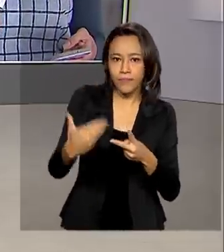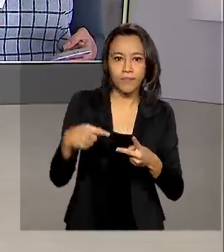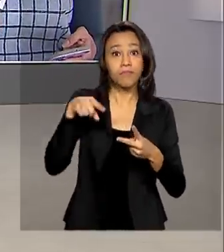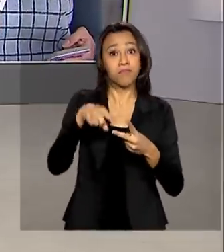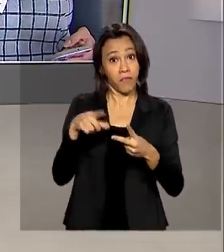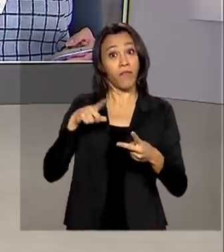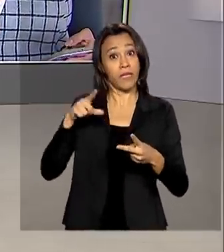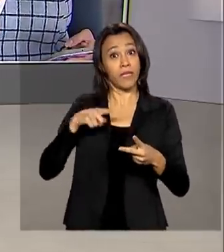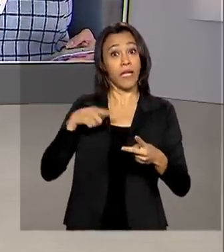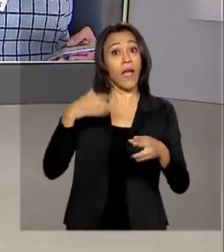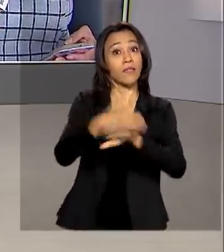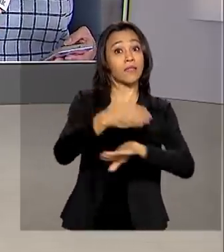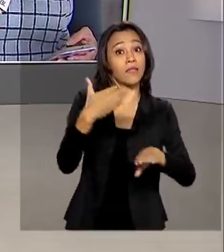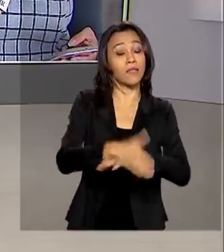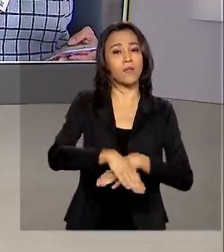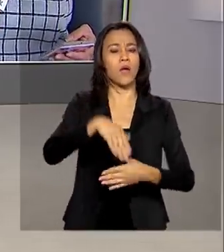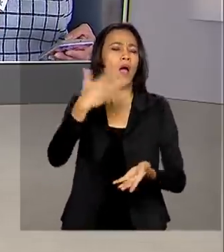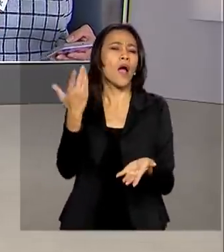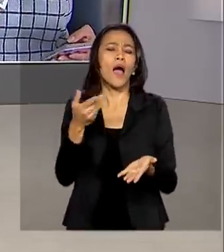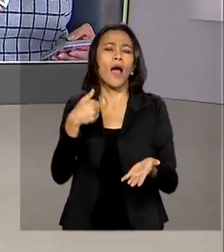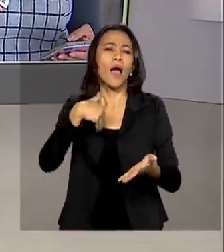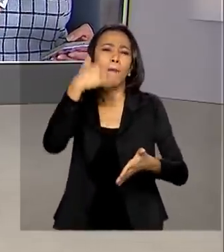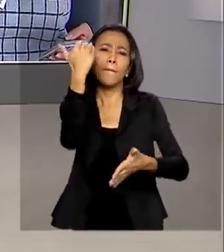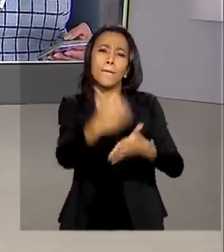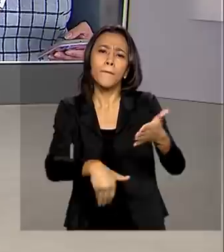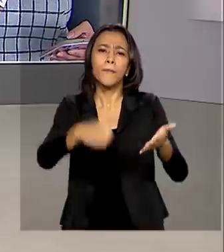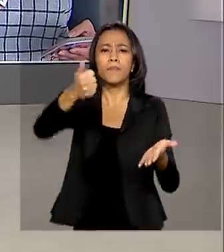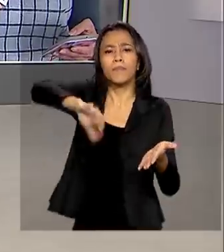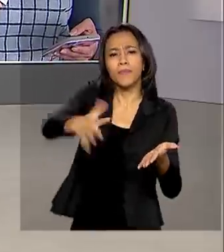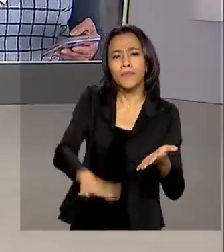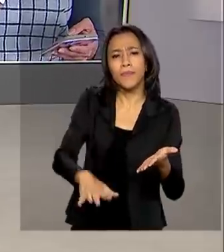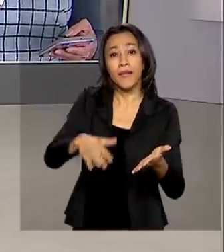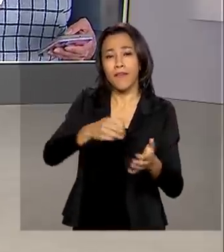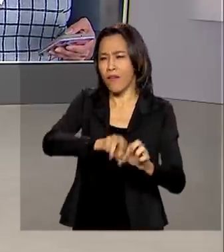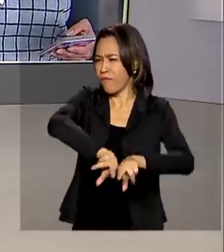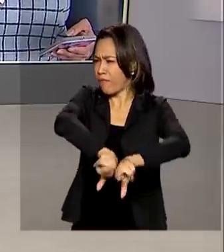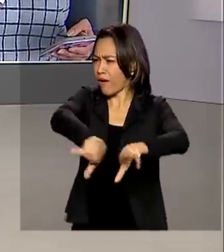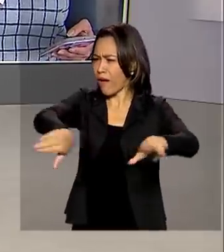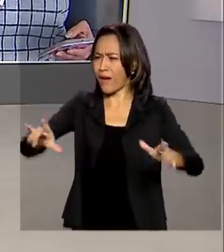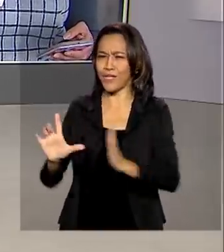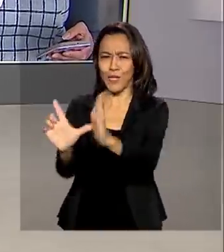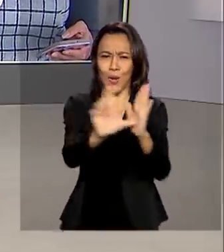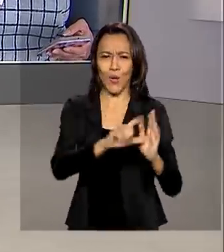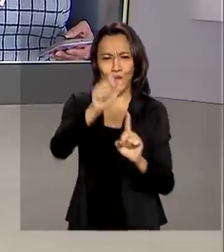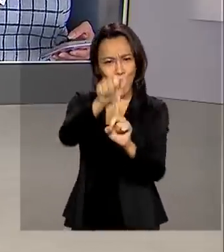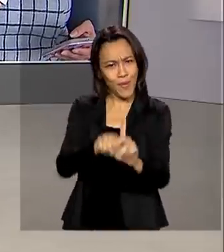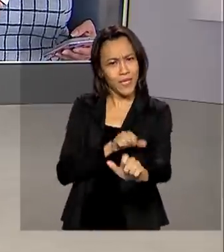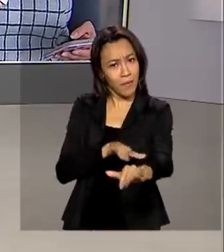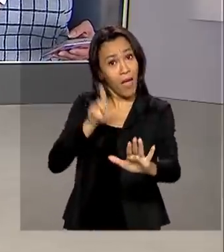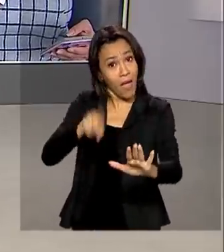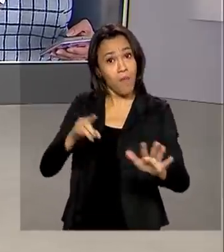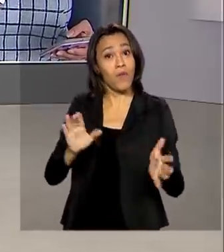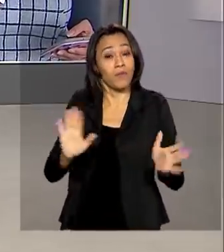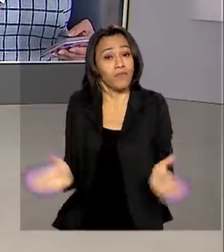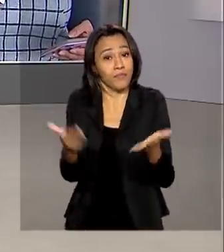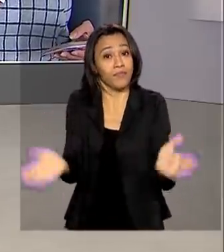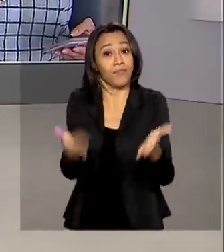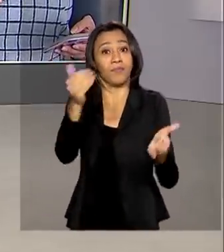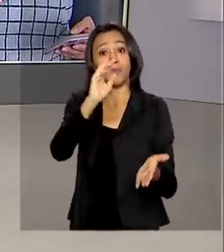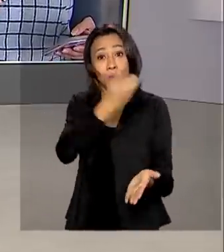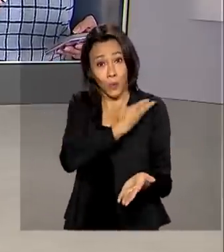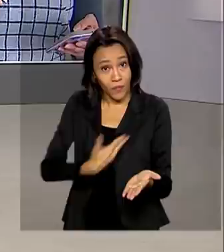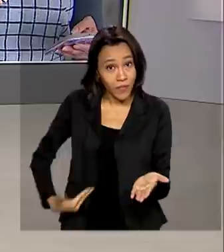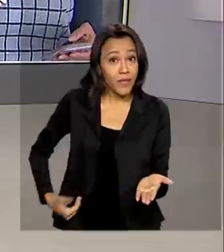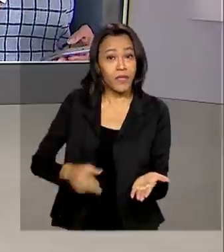acesso a descontos e promoções em milhares de lojas no mês de setembro. É a Semana Brasil, campanha do governo federal para incentivar o